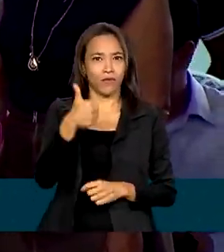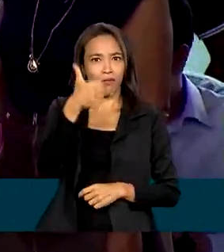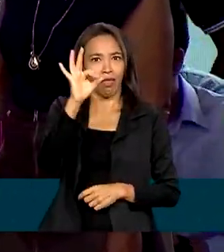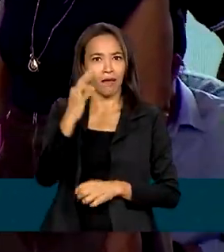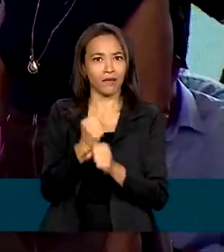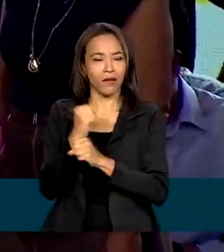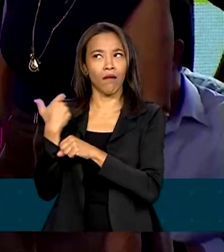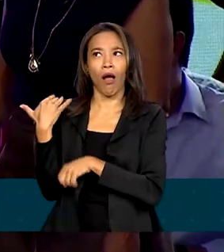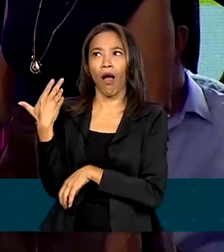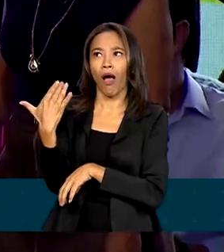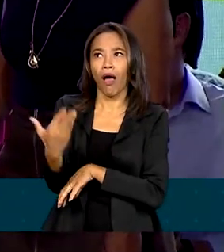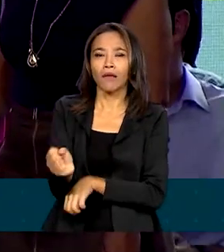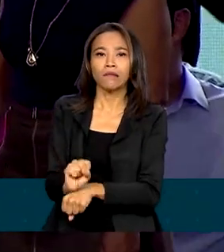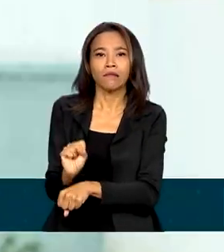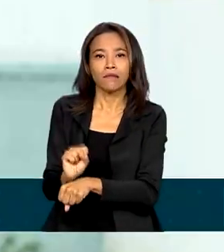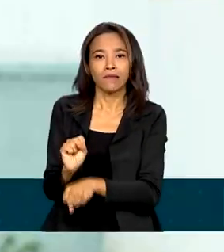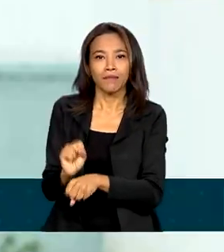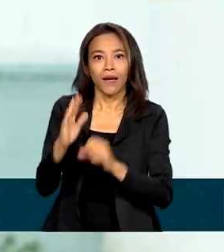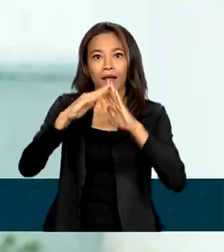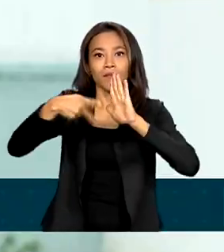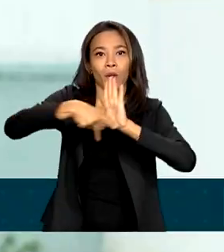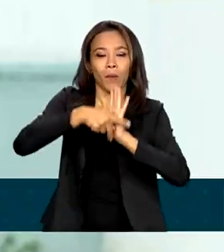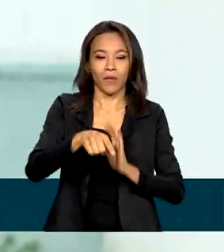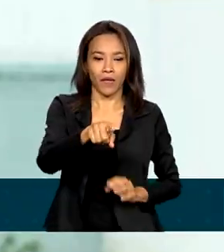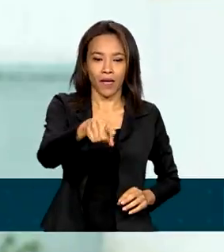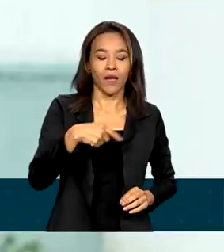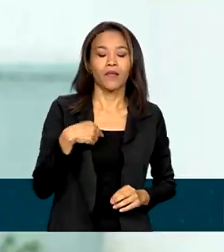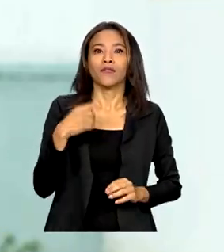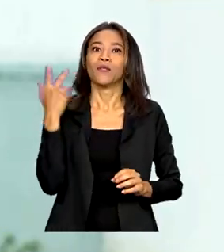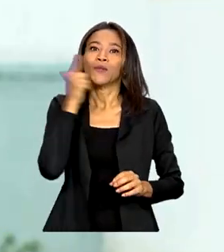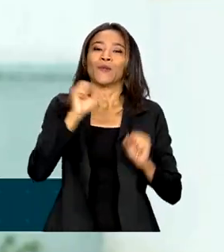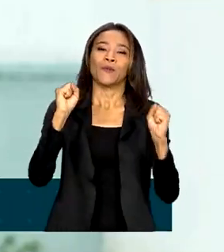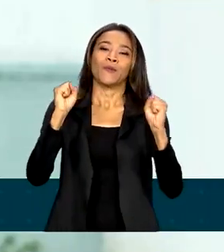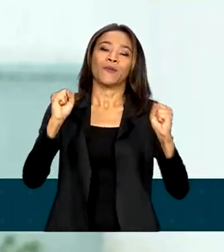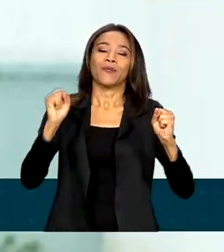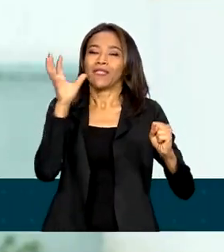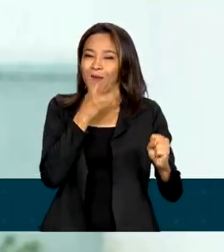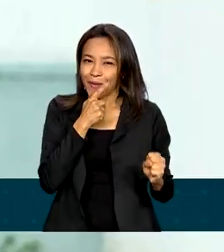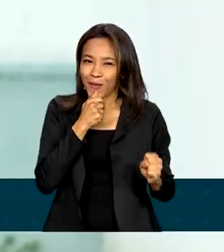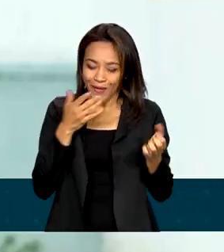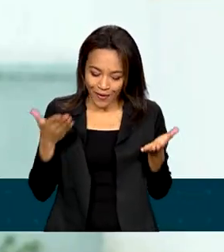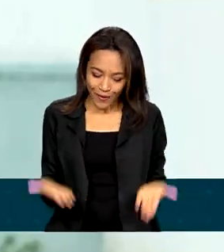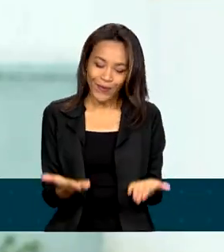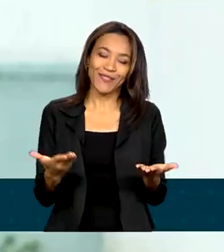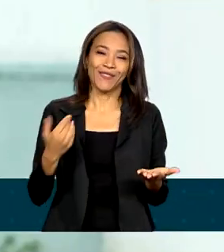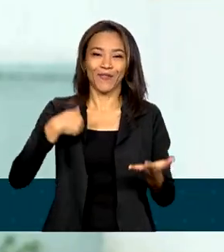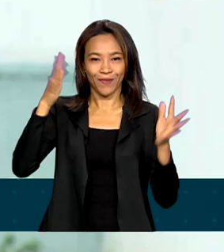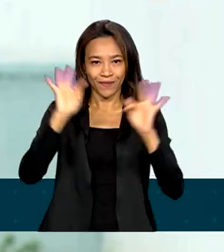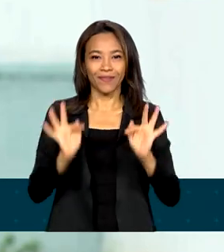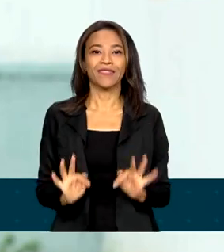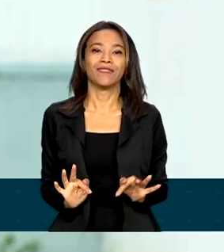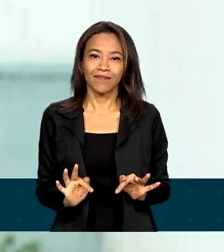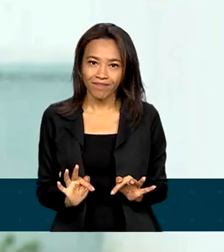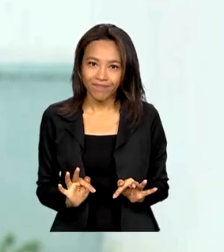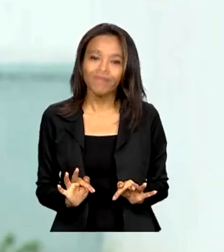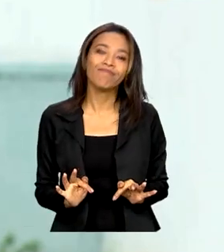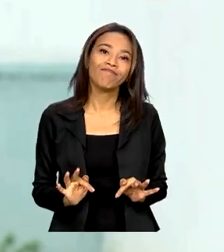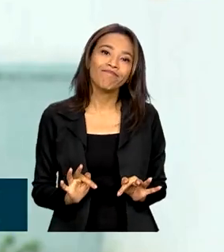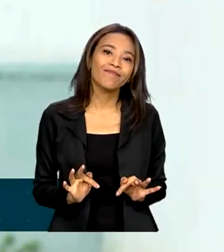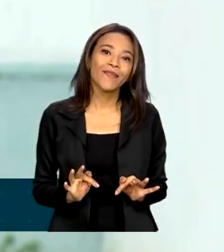anos de espera pela casa própria. Uma conquista que demorou muitos anos, mas que agora chegou. Estou feliz também por